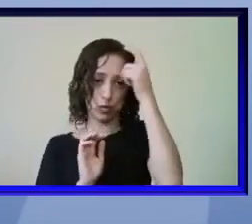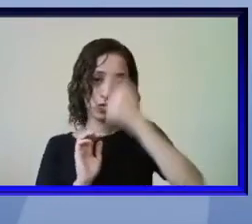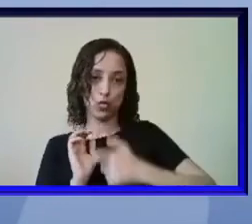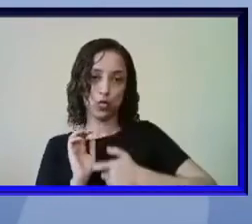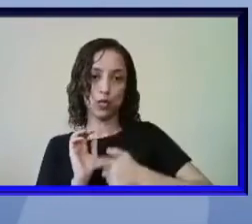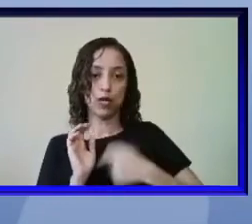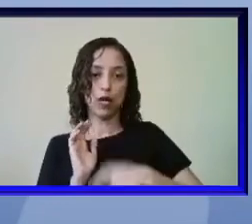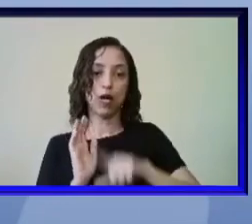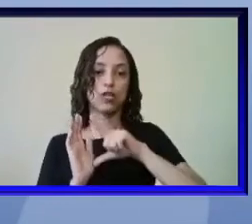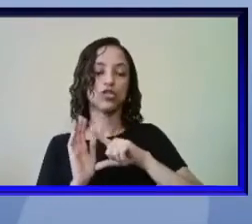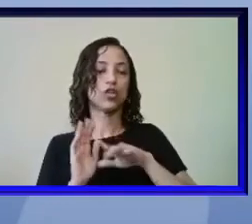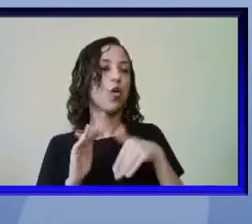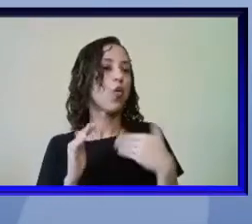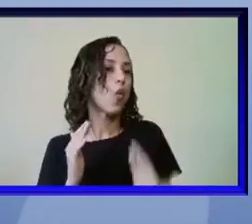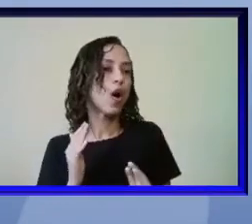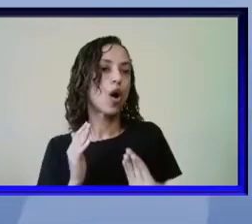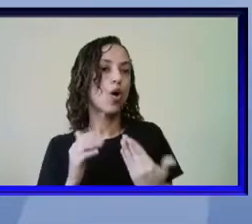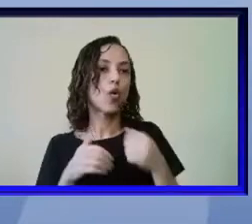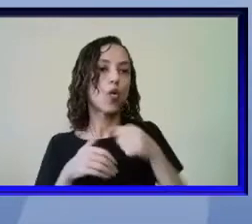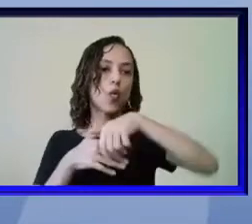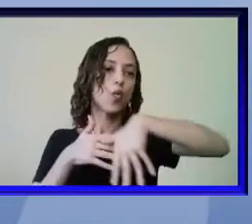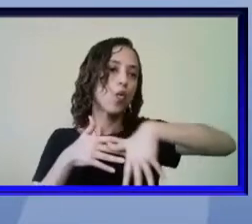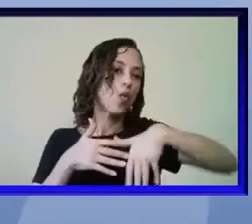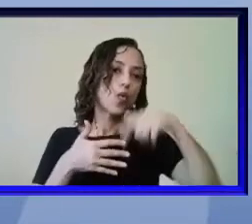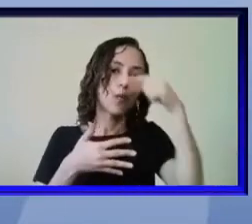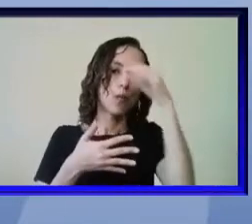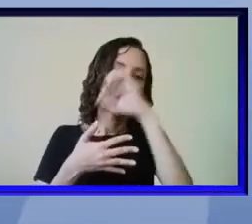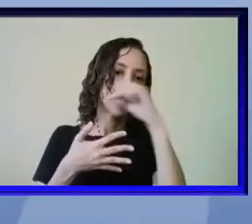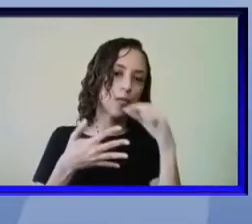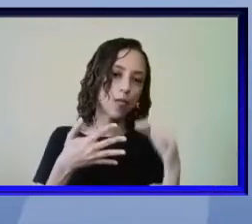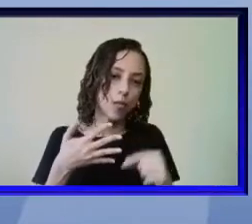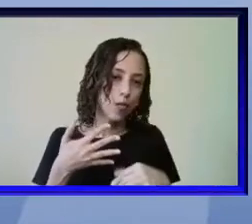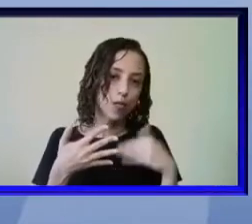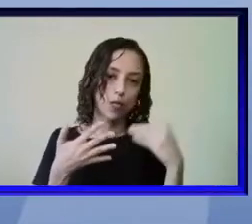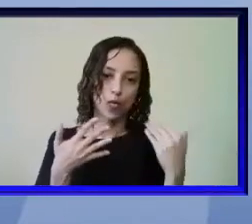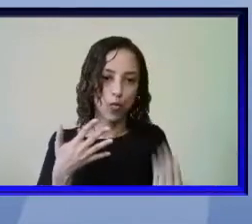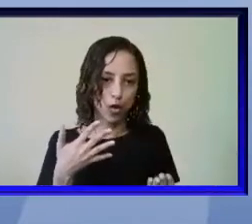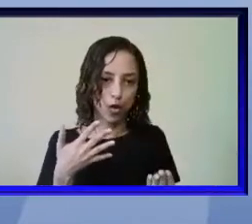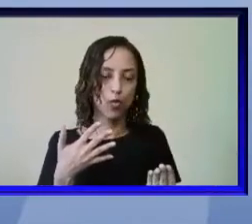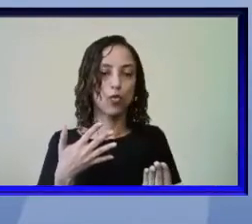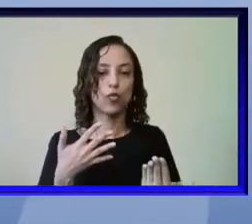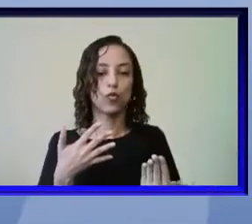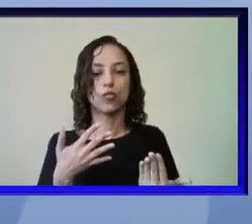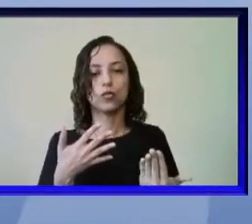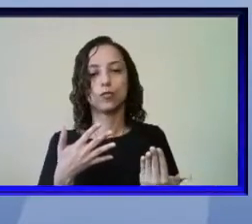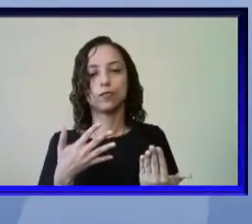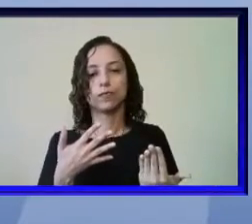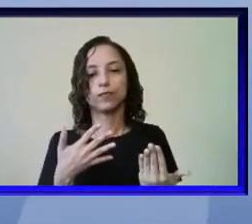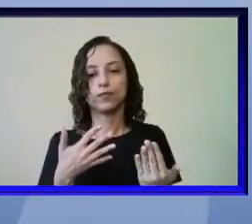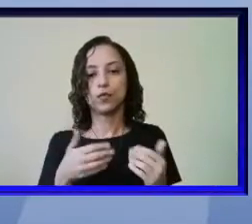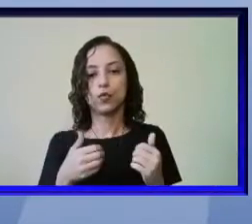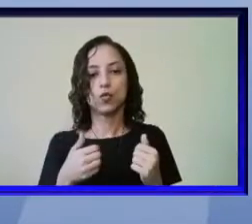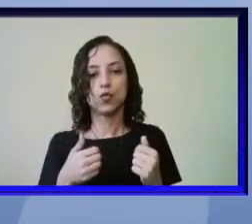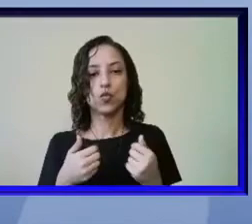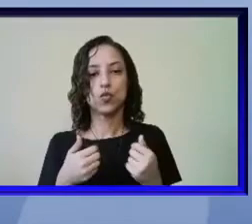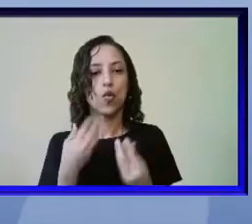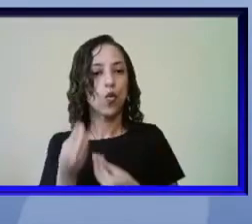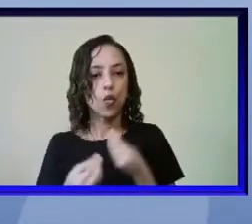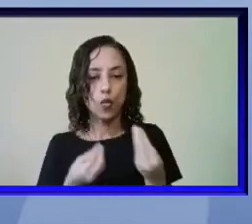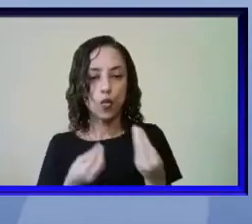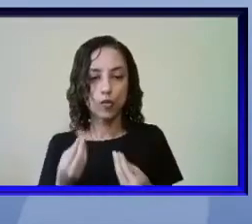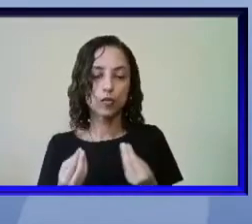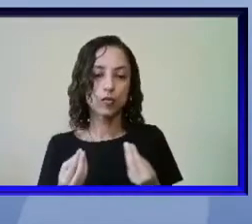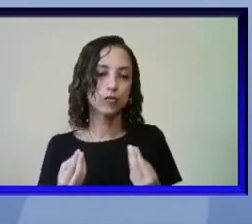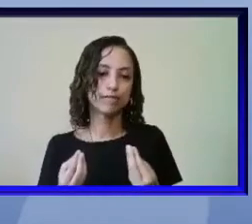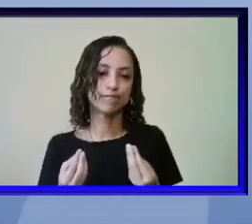ele tinha que dizer qual era o táxo mais ou menos o quanto que ele ia quantos